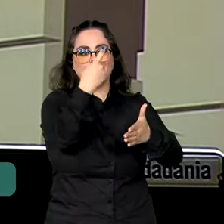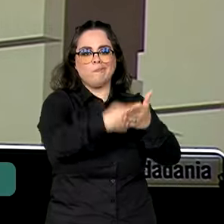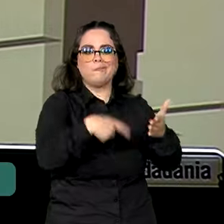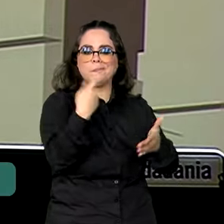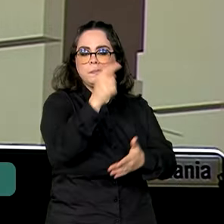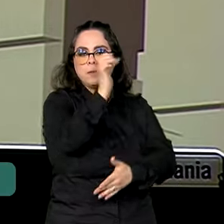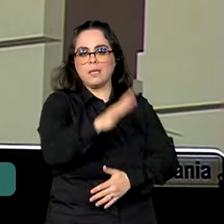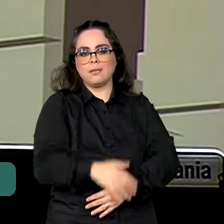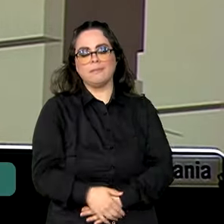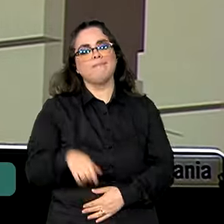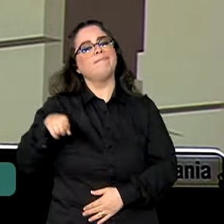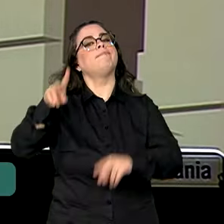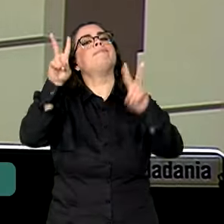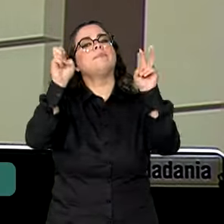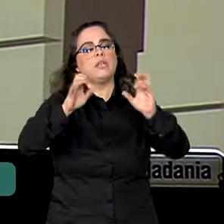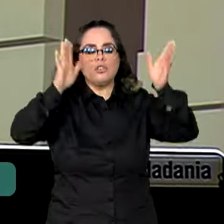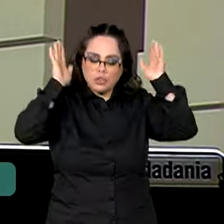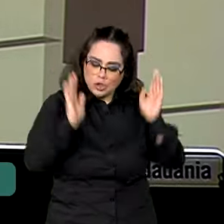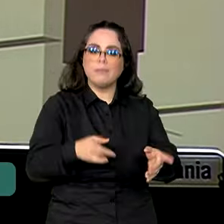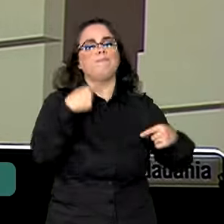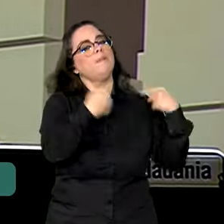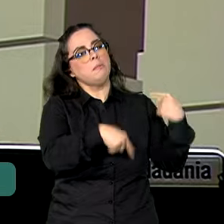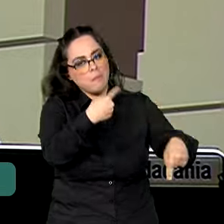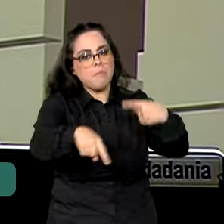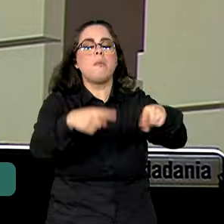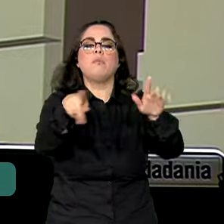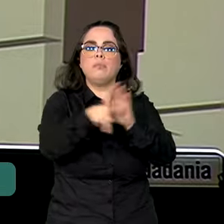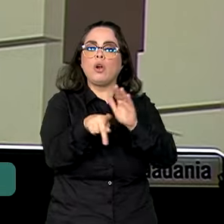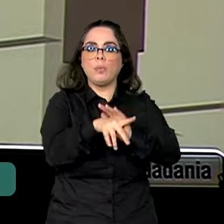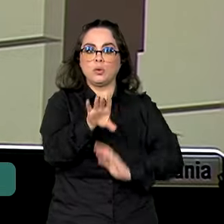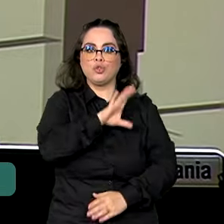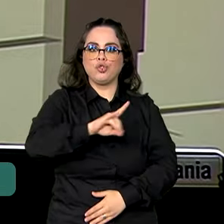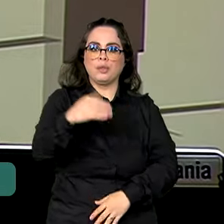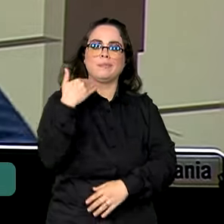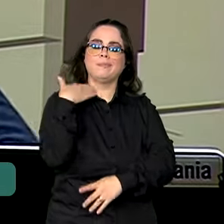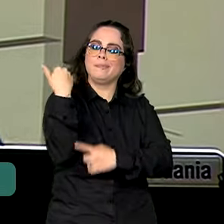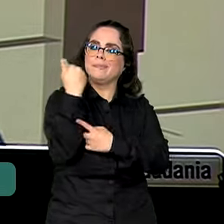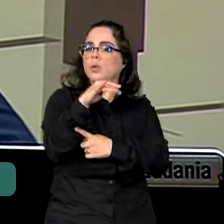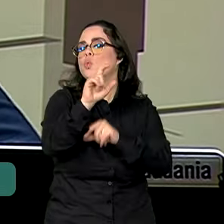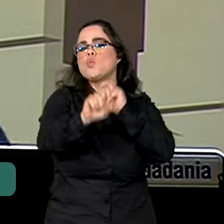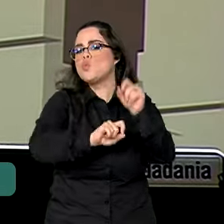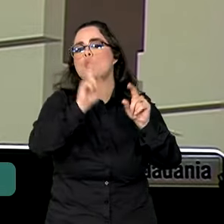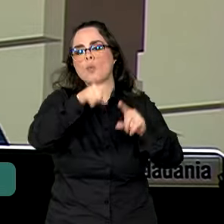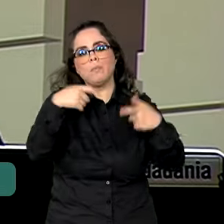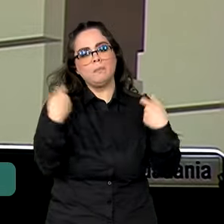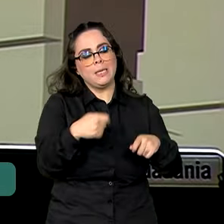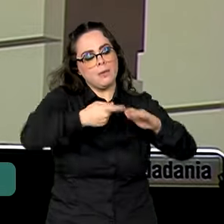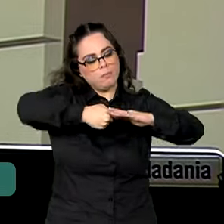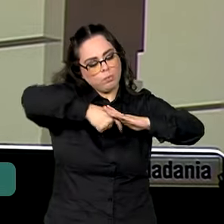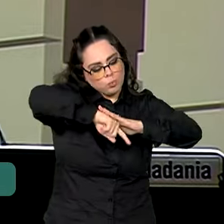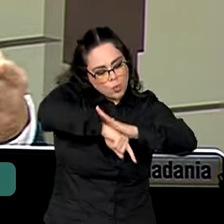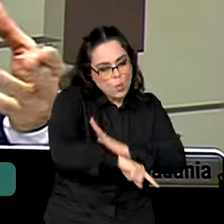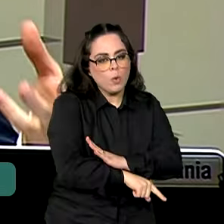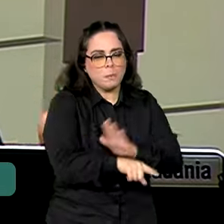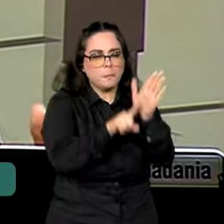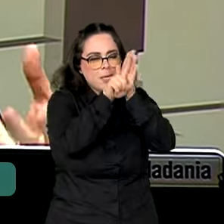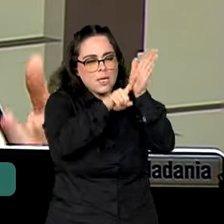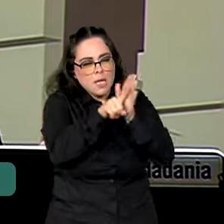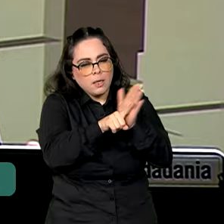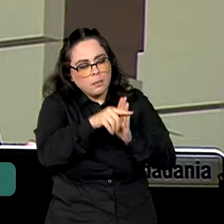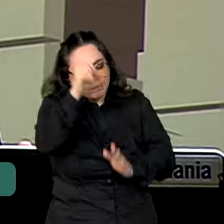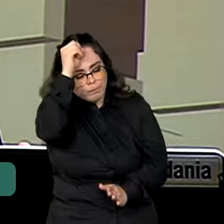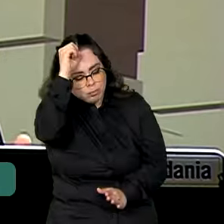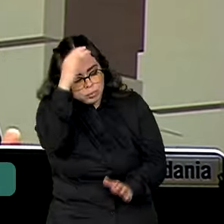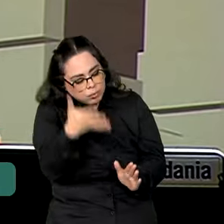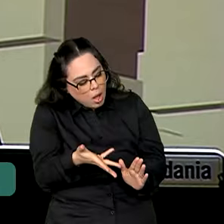tem sido debatido constantemente ali pelos diretores do Banco Central, que é a necessidade de a gente aprofundar em estudos para saber